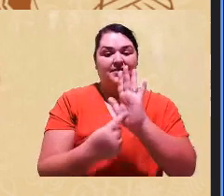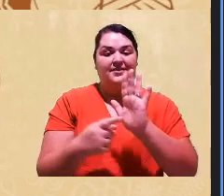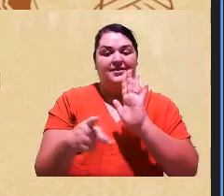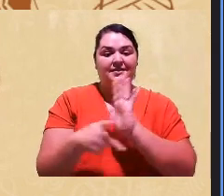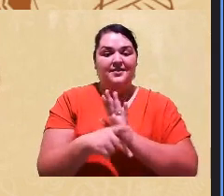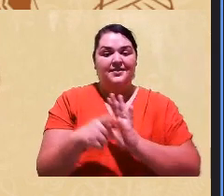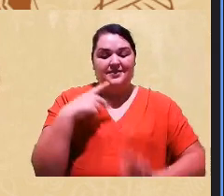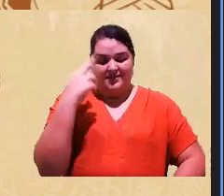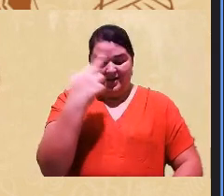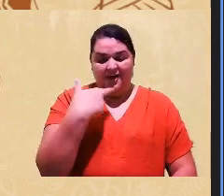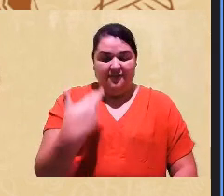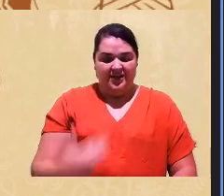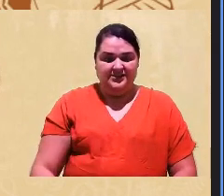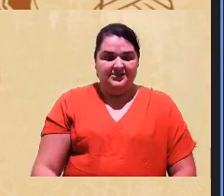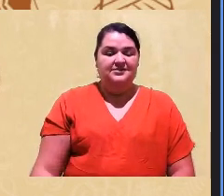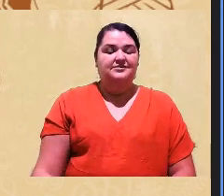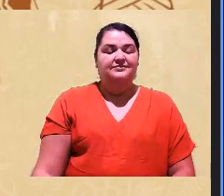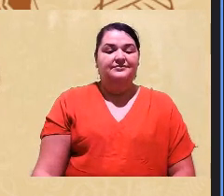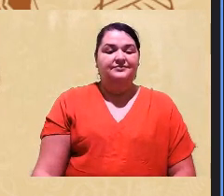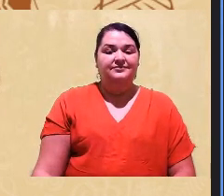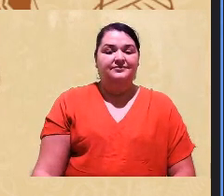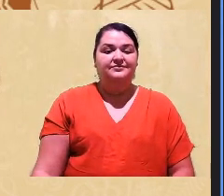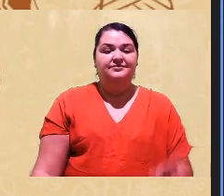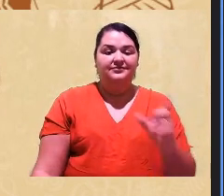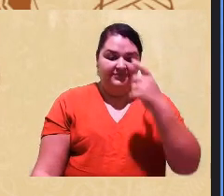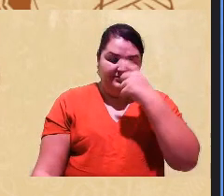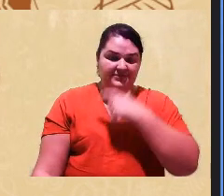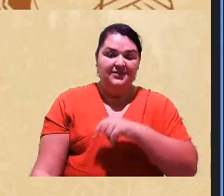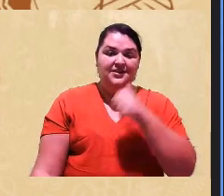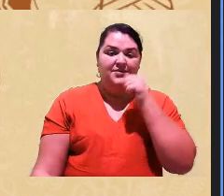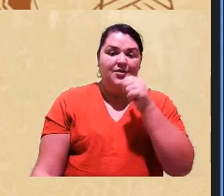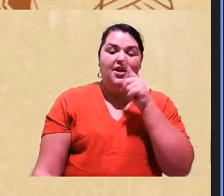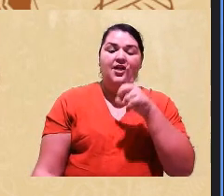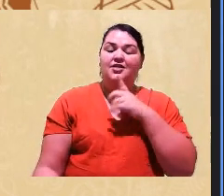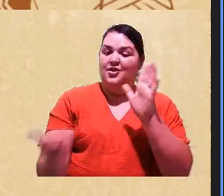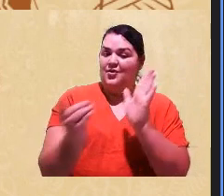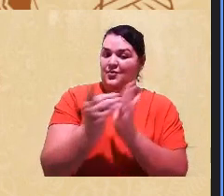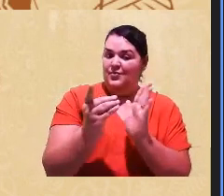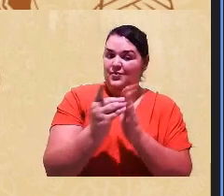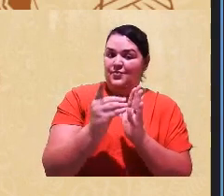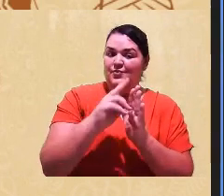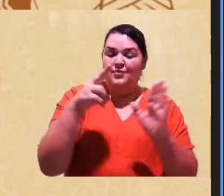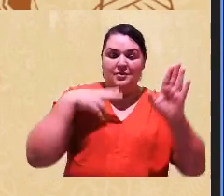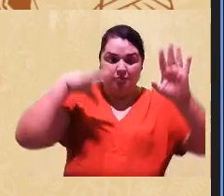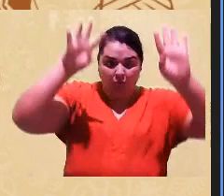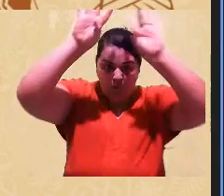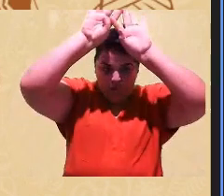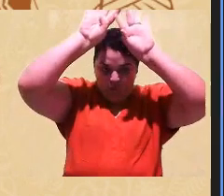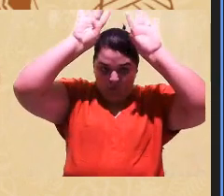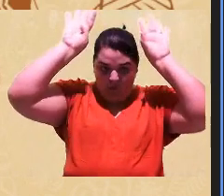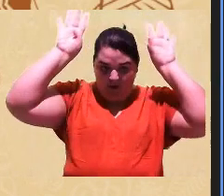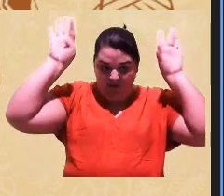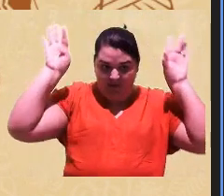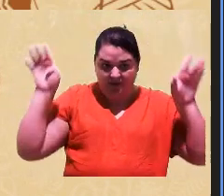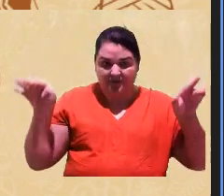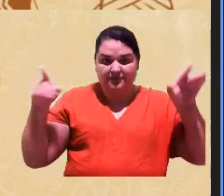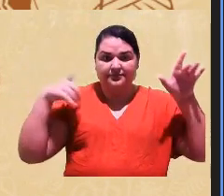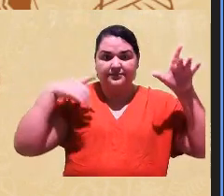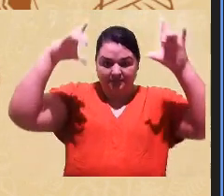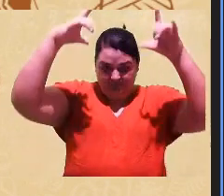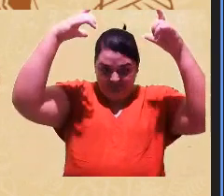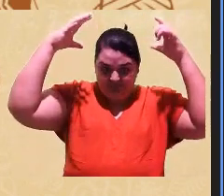referências. Eu sou Itainara Turchá, mulher indígena, estou usando um cocá na cabeça,